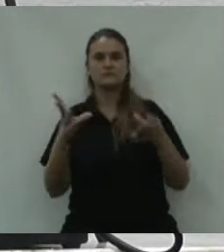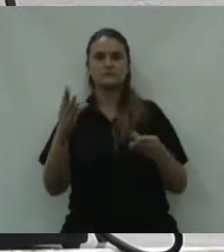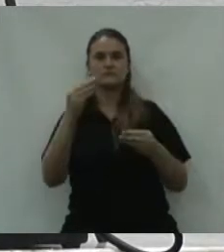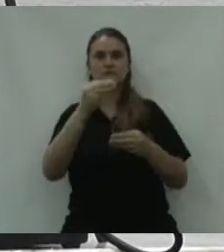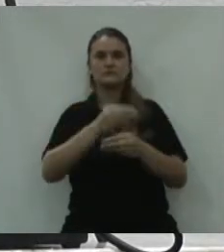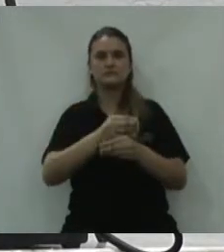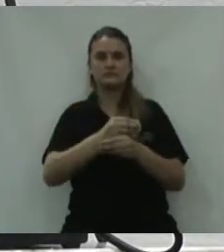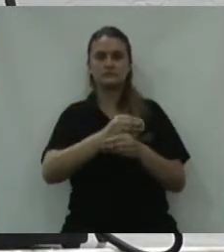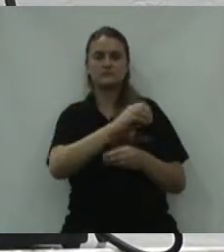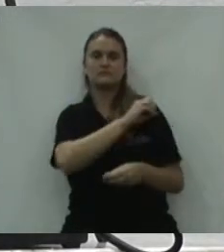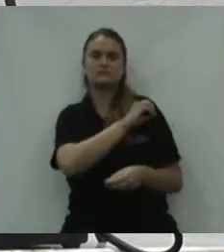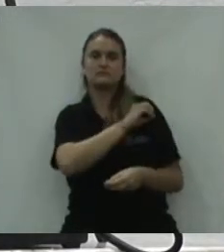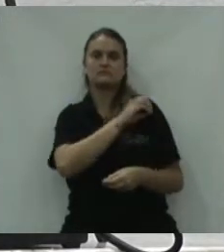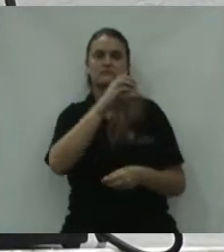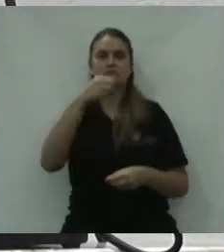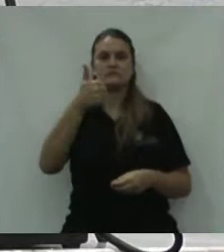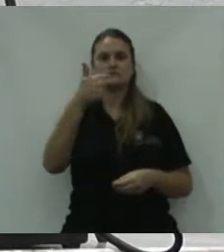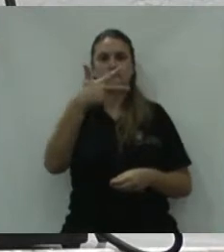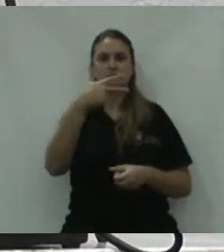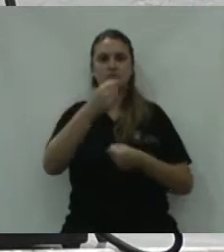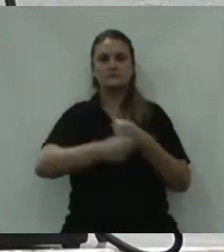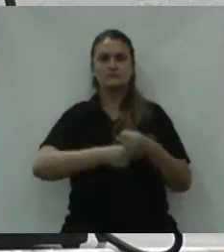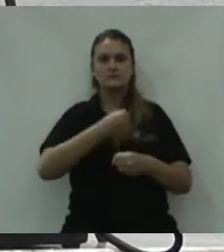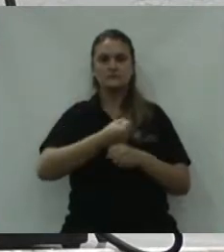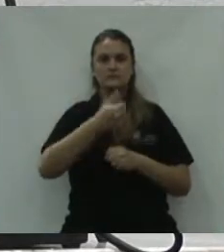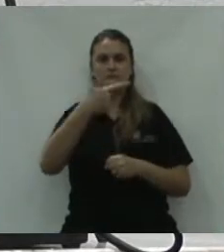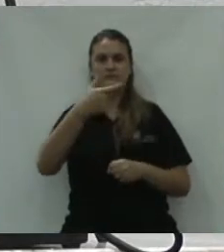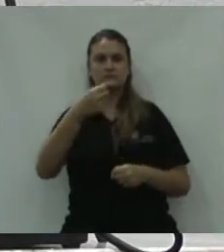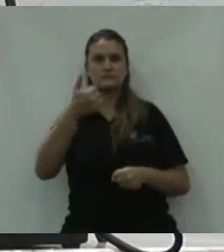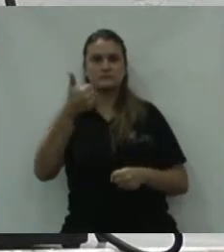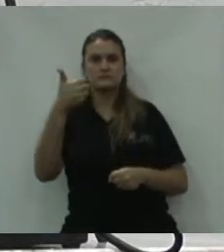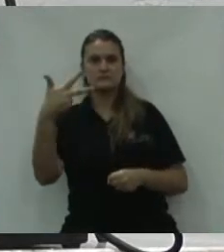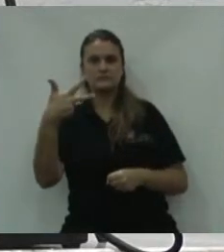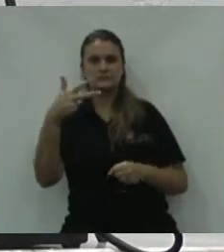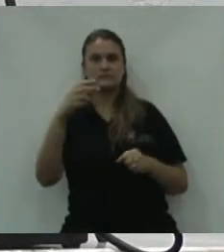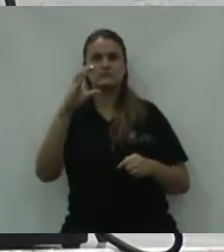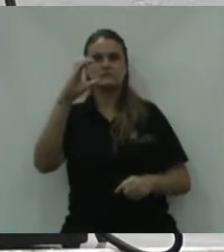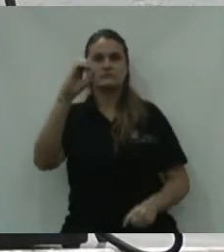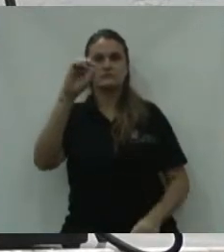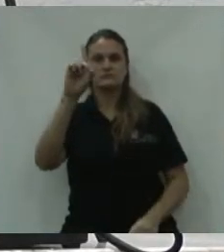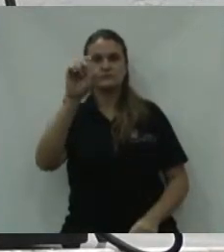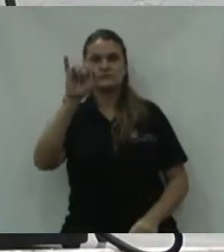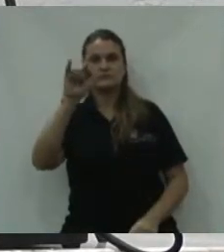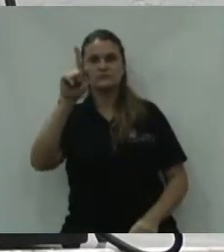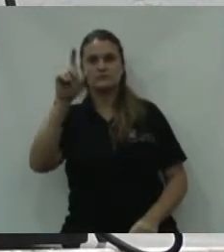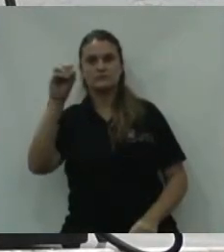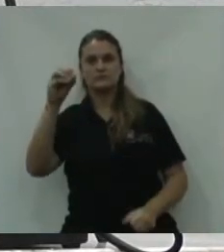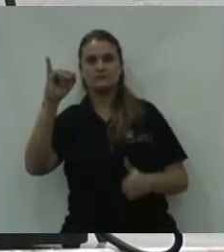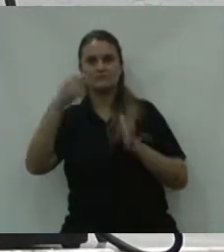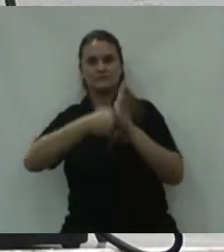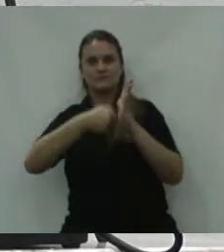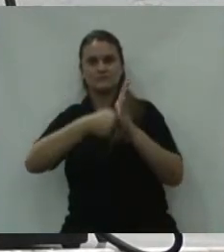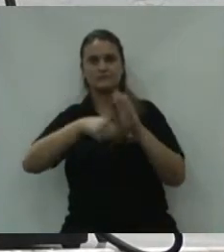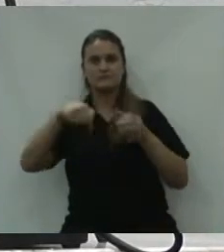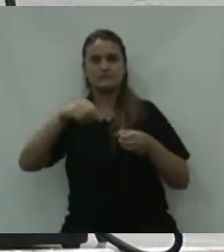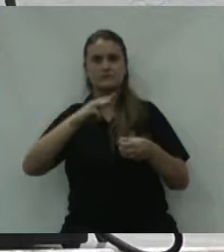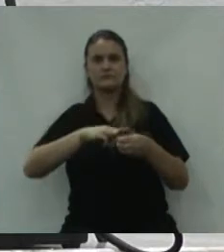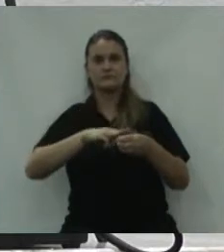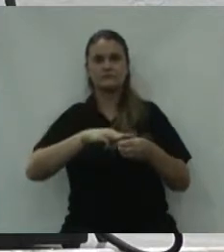complementar nº 13 barra 2013, Código Tributário Municipal.